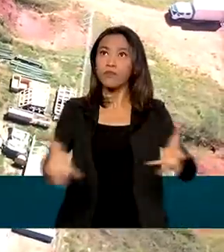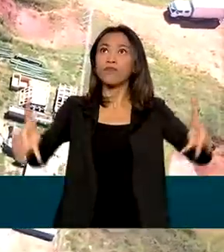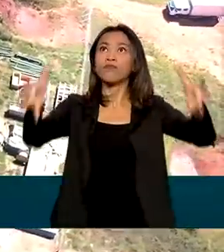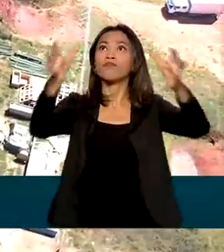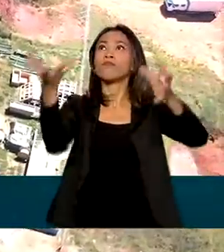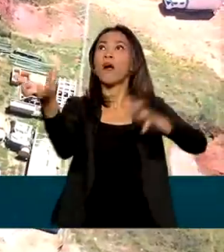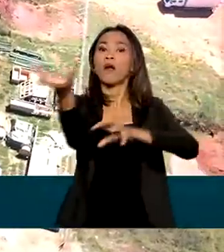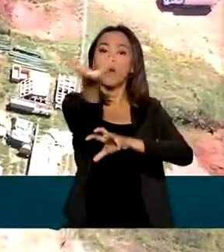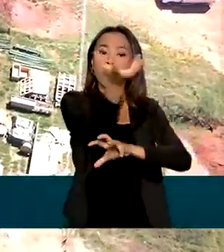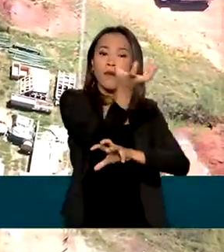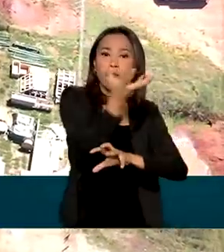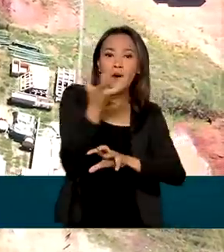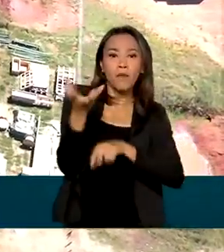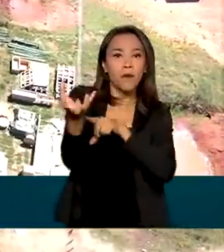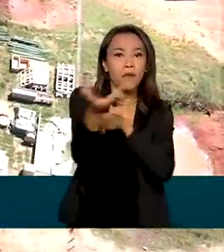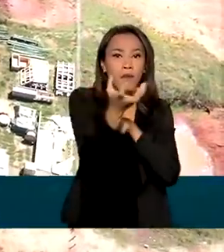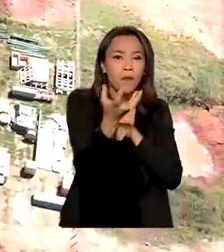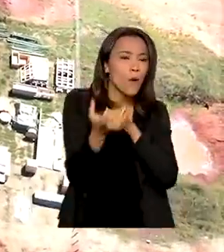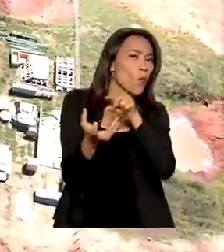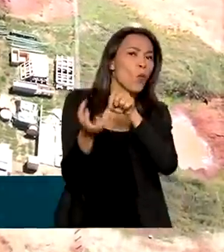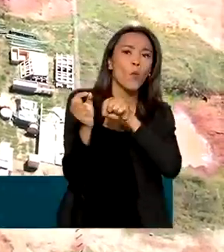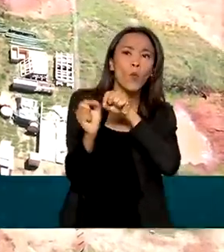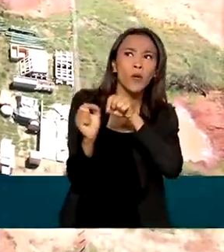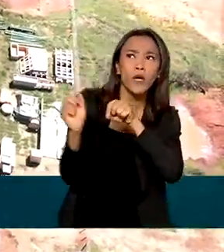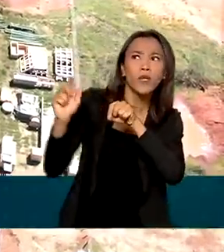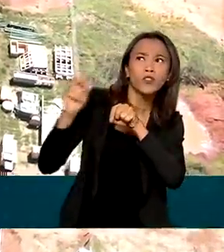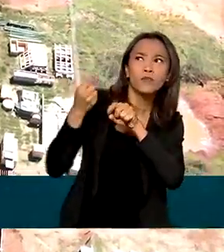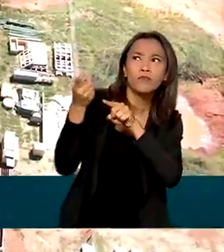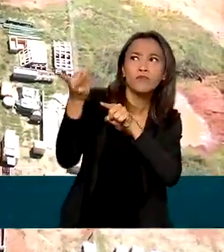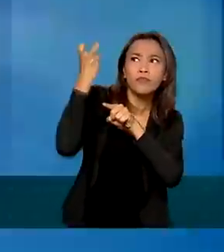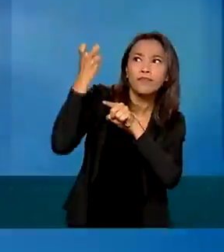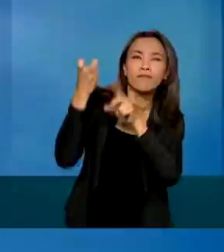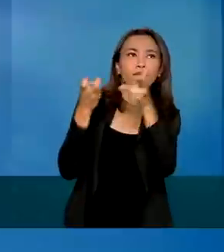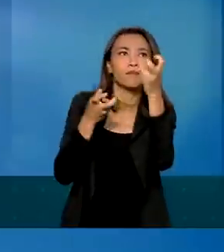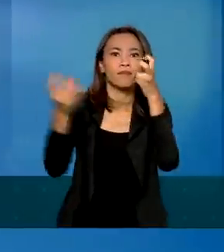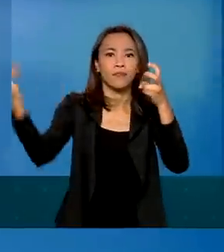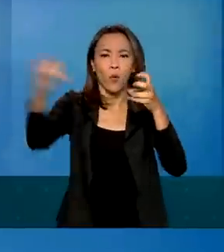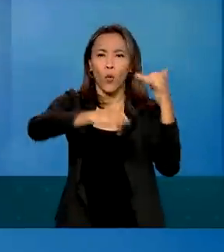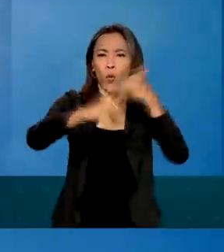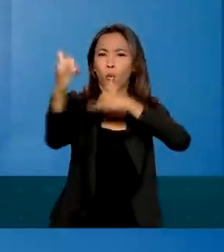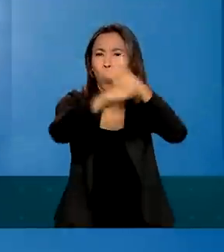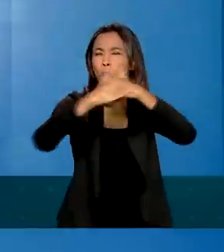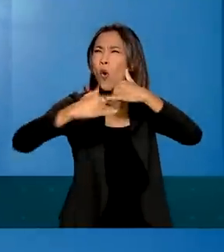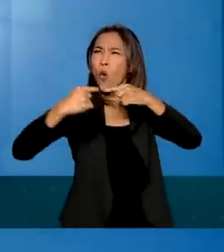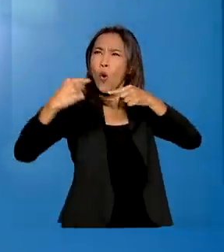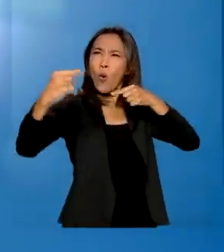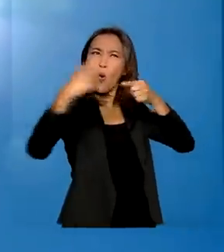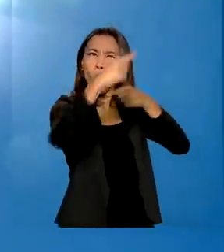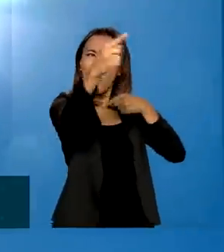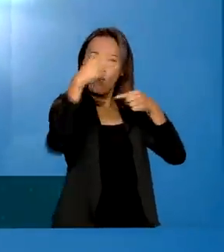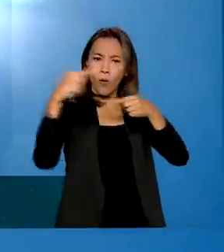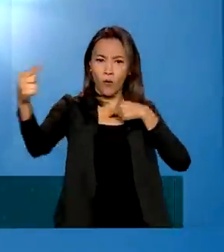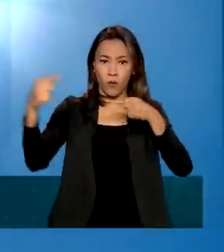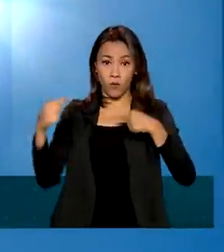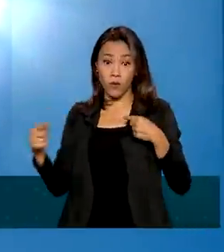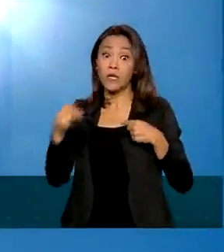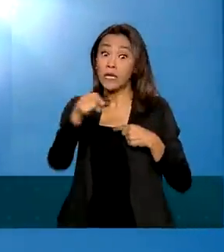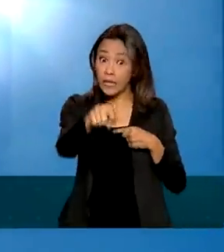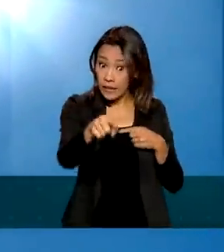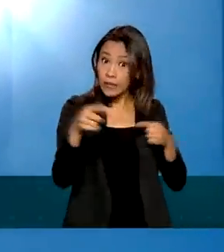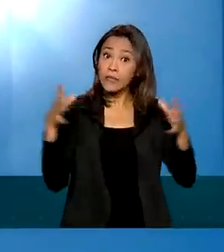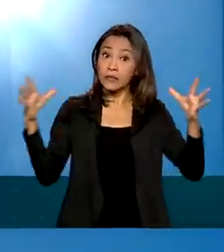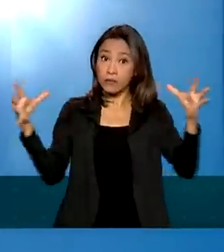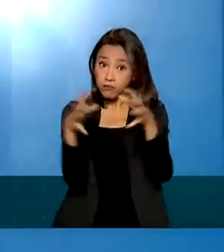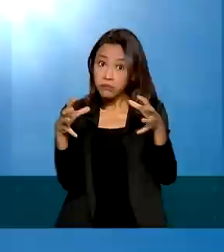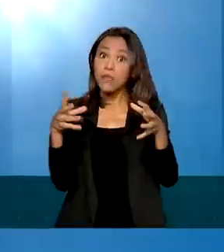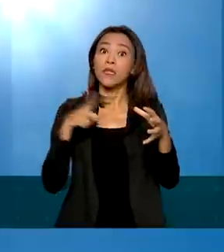de radares com capacidade de detectar aeronaves com precisão a longas distâncias. Além disso, eles são equipados com